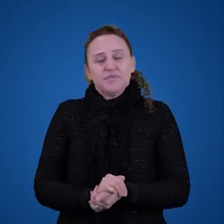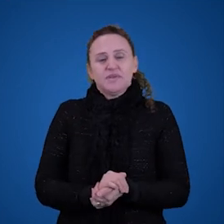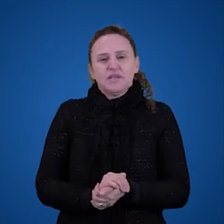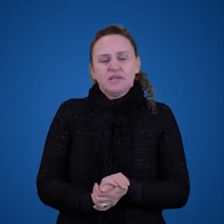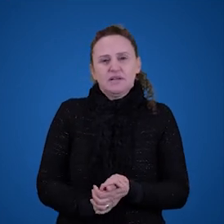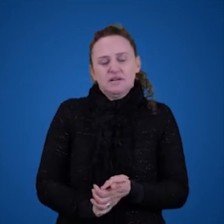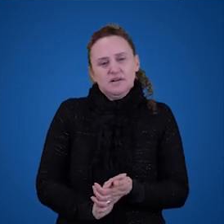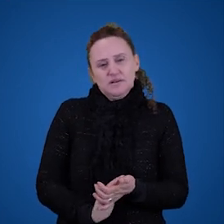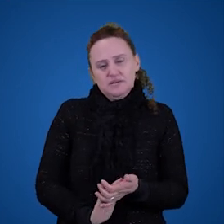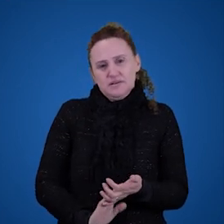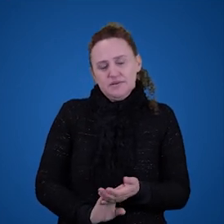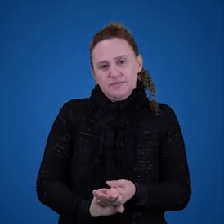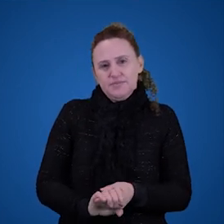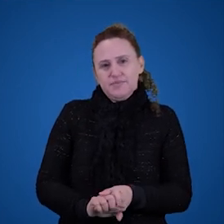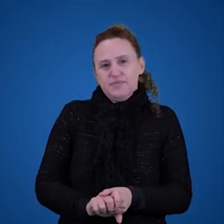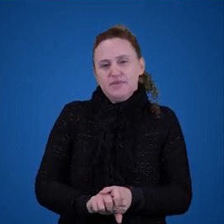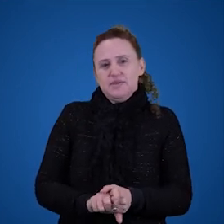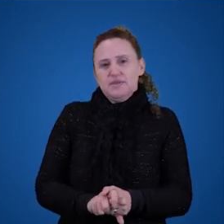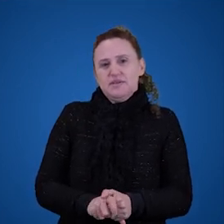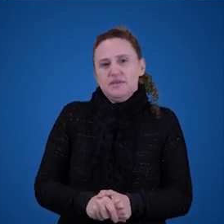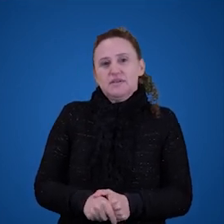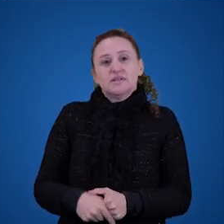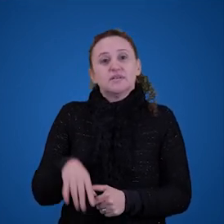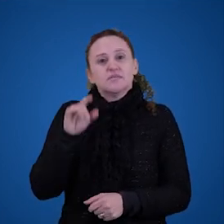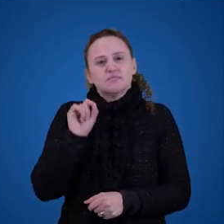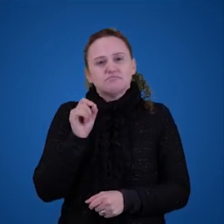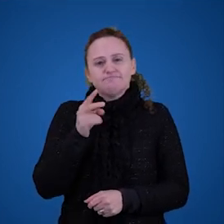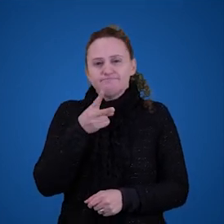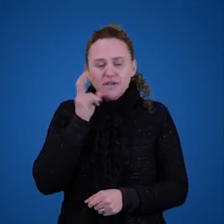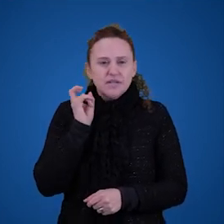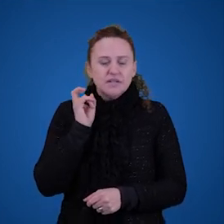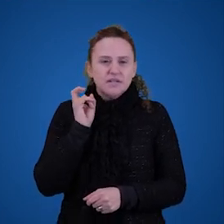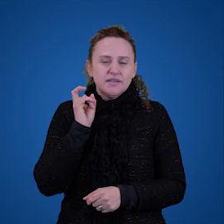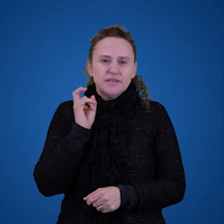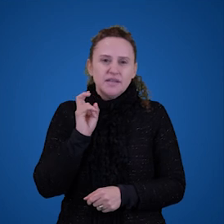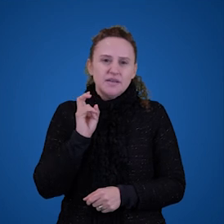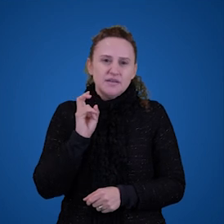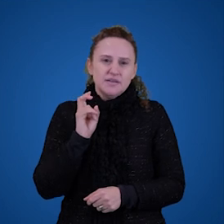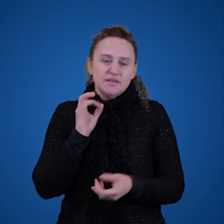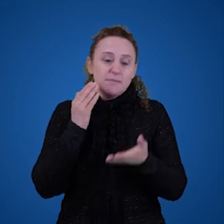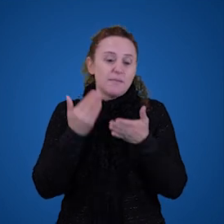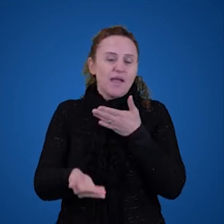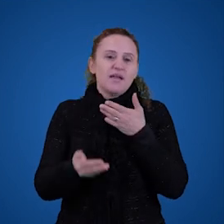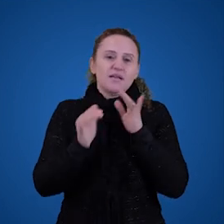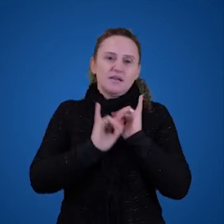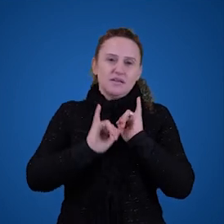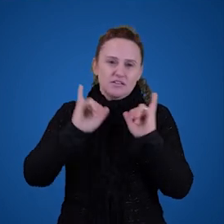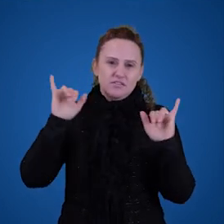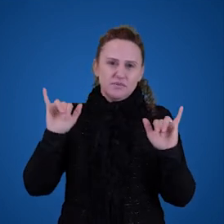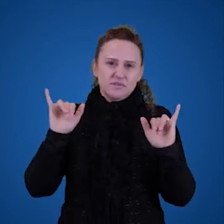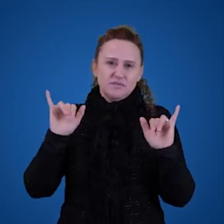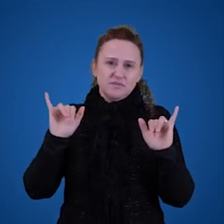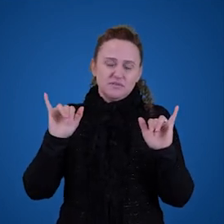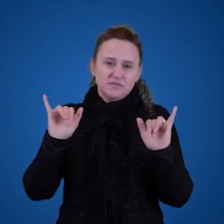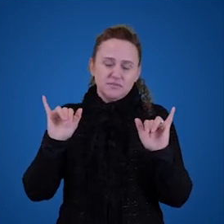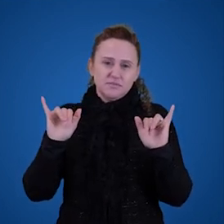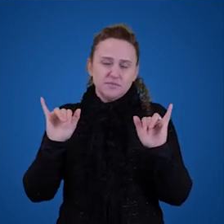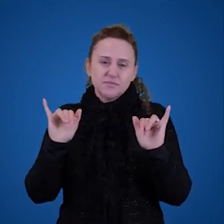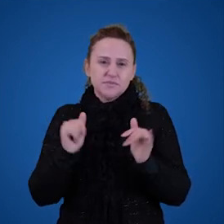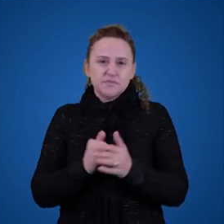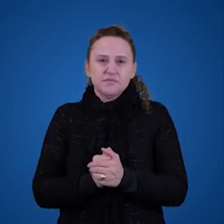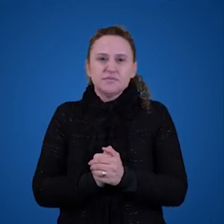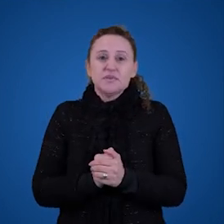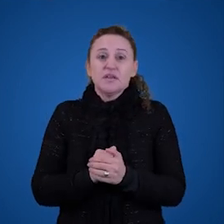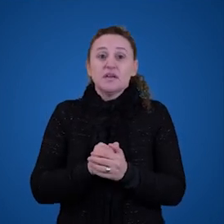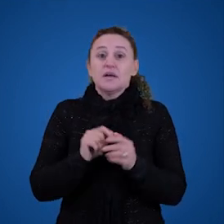Pessoa é Fernando Pessoa teoricamente a gente não poderia mudar porque nós perdemos a informação mas não deveria segundo a